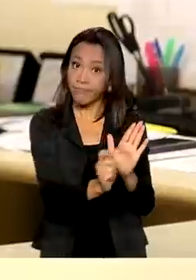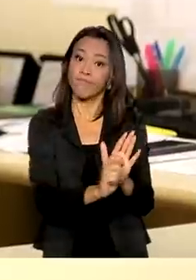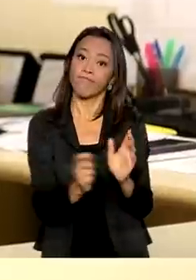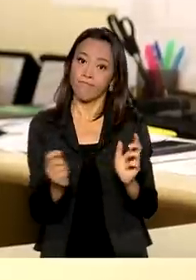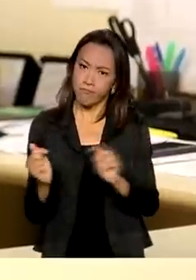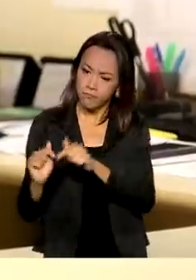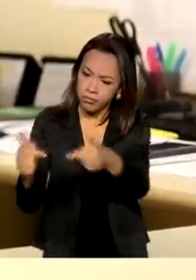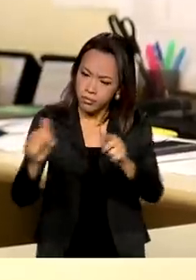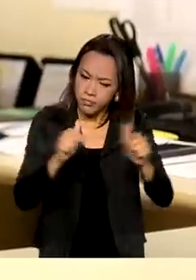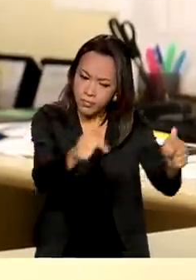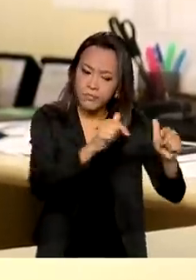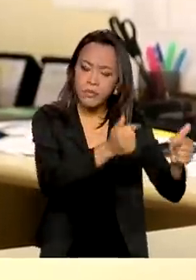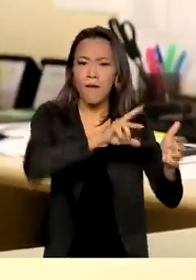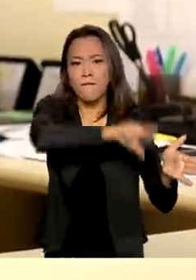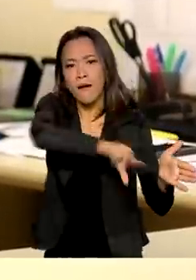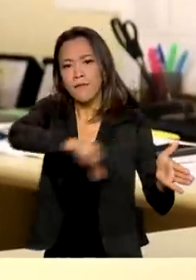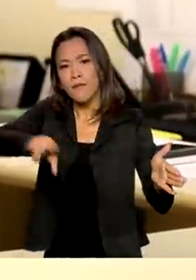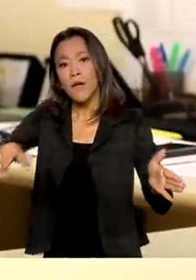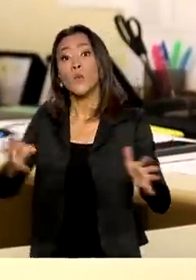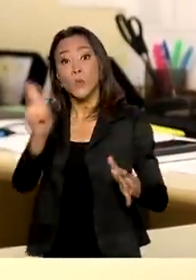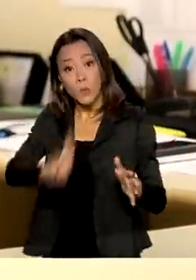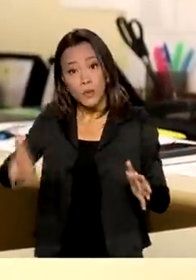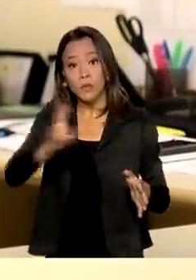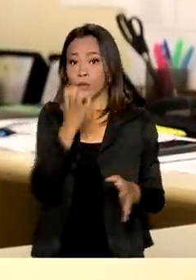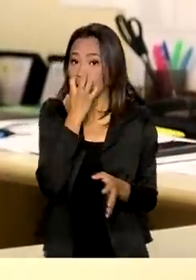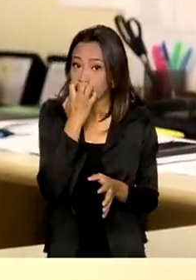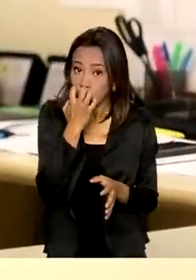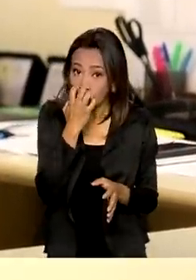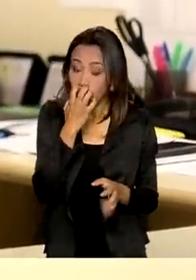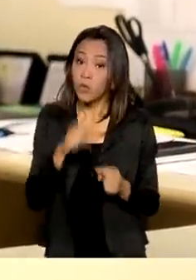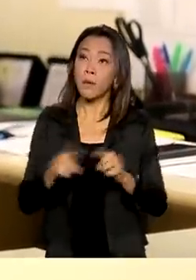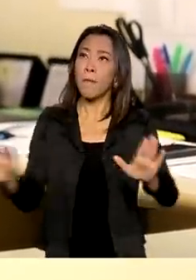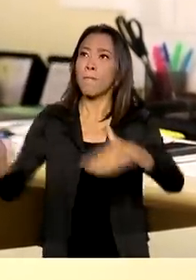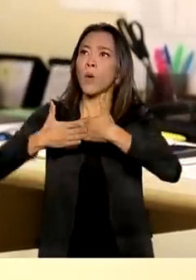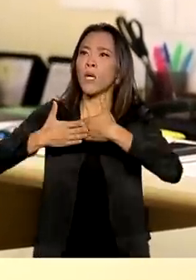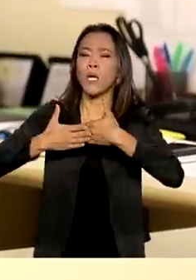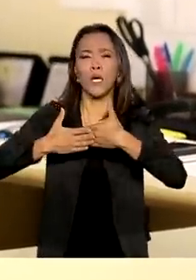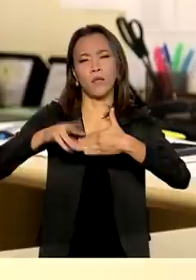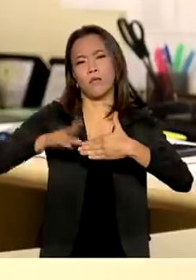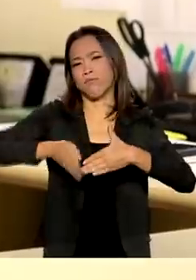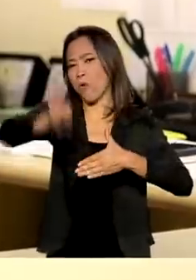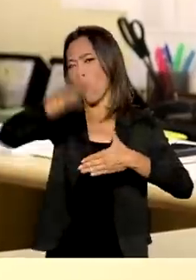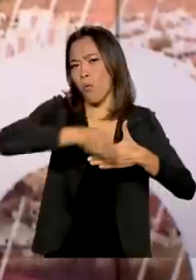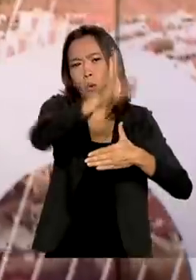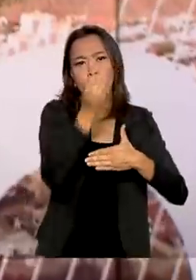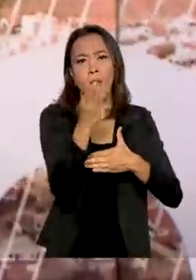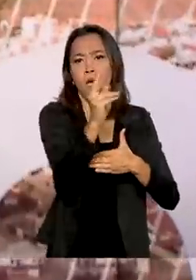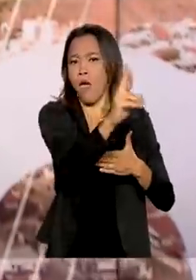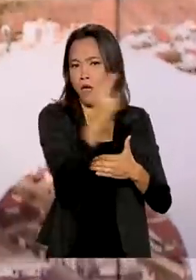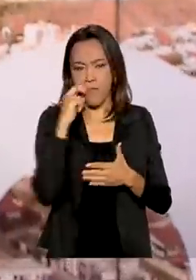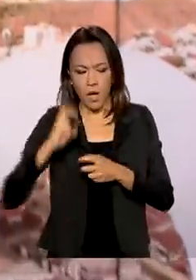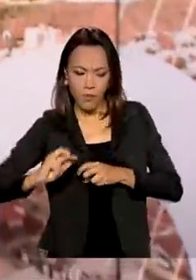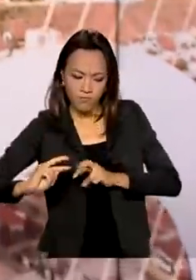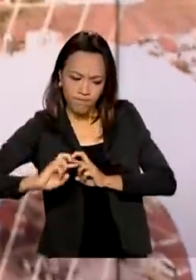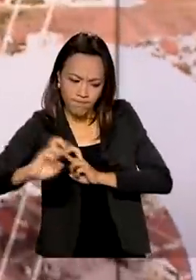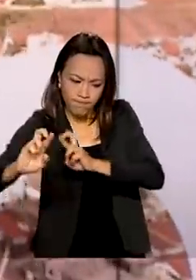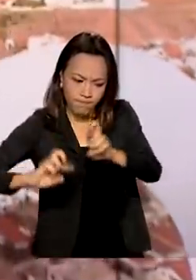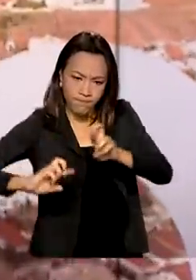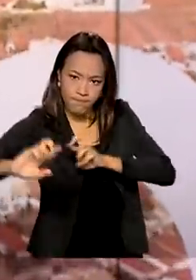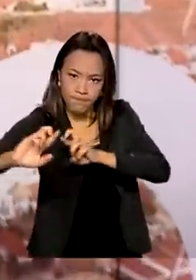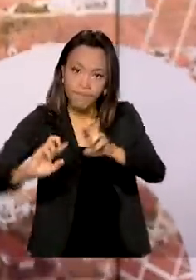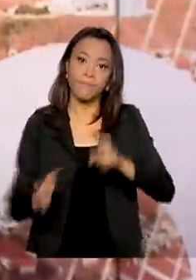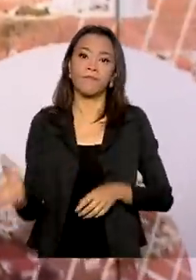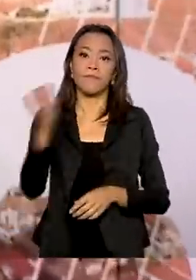mobilizando diversos operadores com cães, com bloqueios em diversas rodovias do Brasil, para esse enfrentamento. Agora o assunto é a